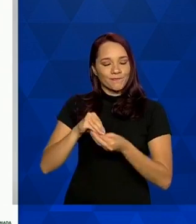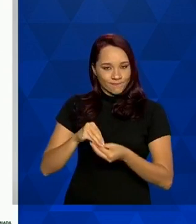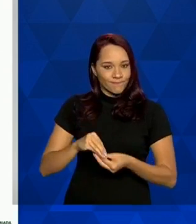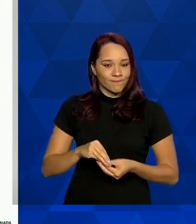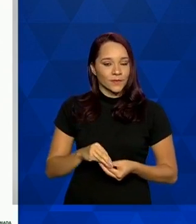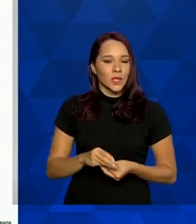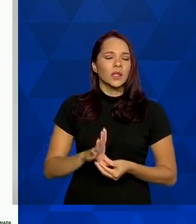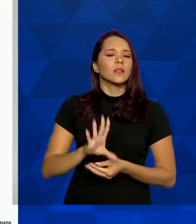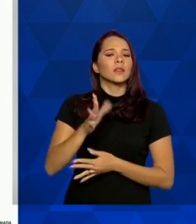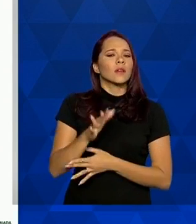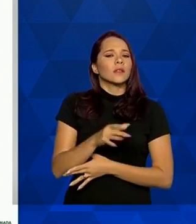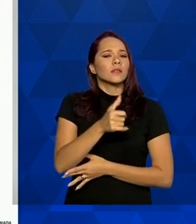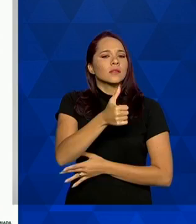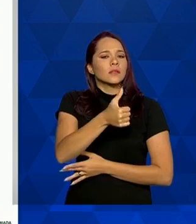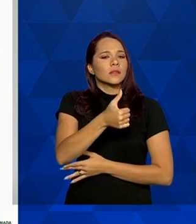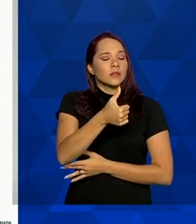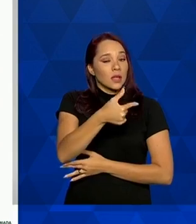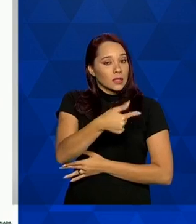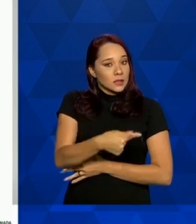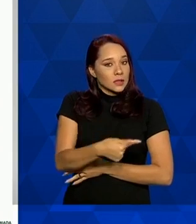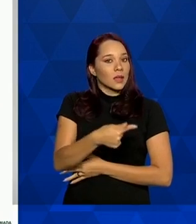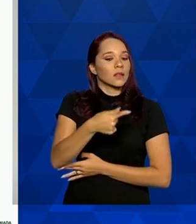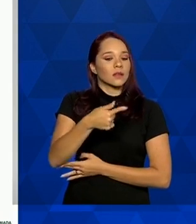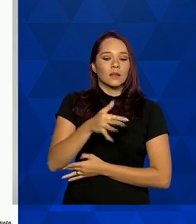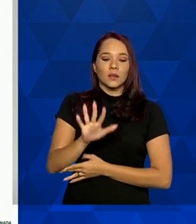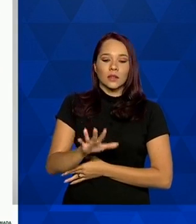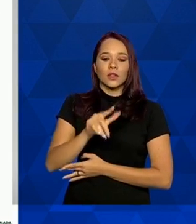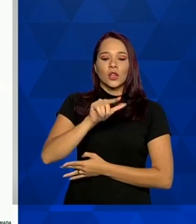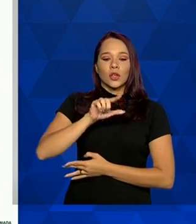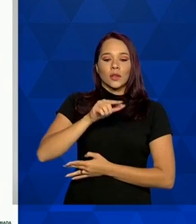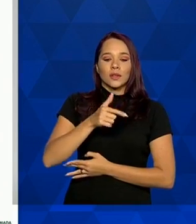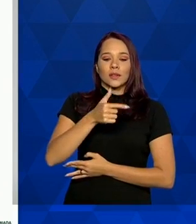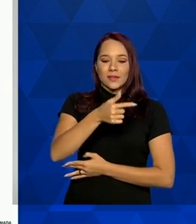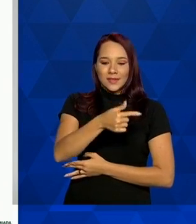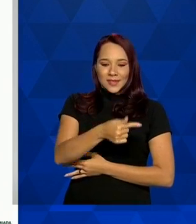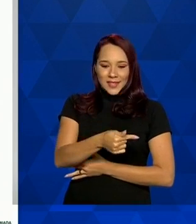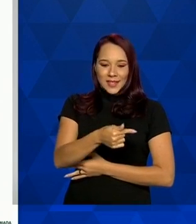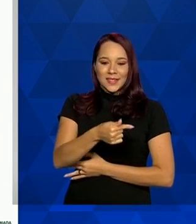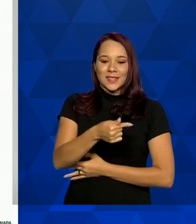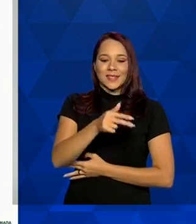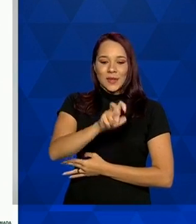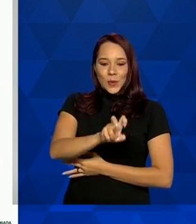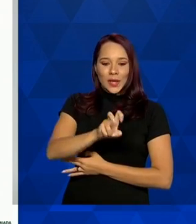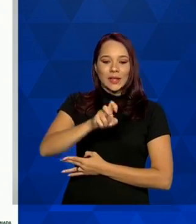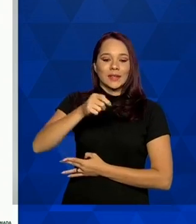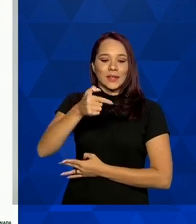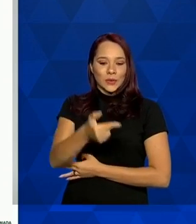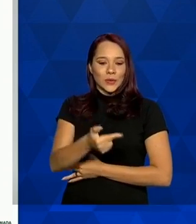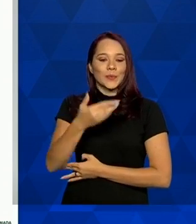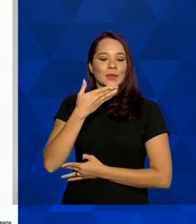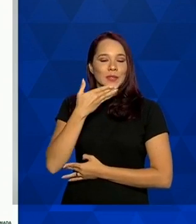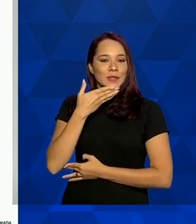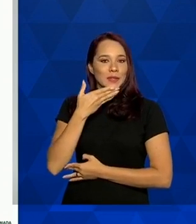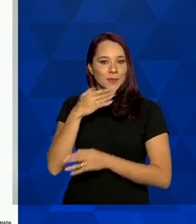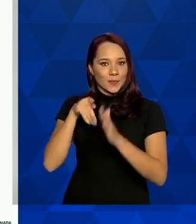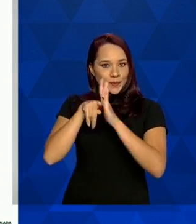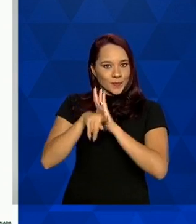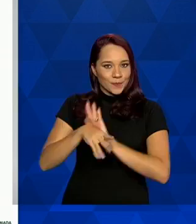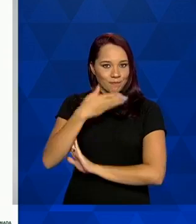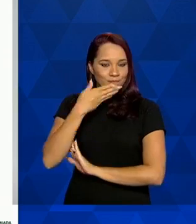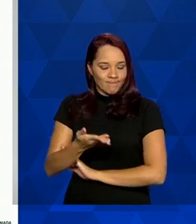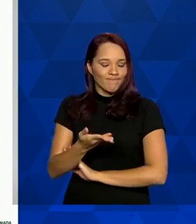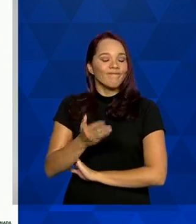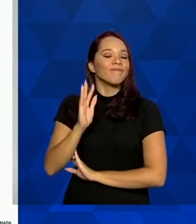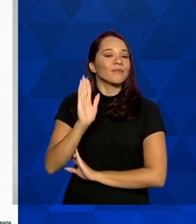entre os 752 mil 448 exames solicitados para os lacens